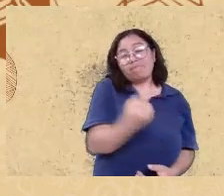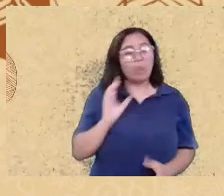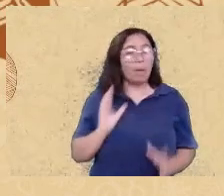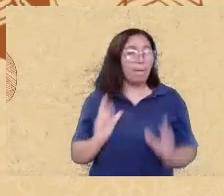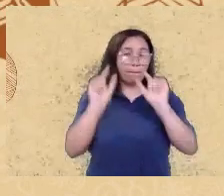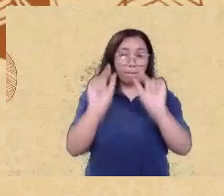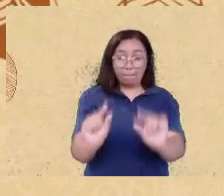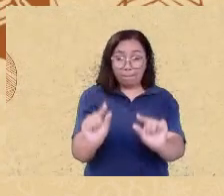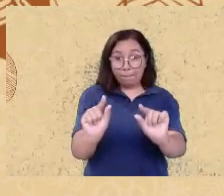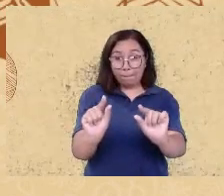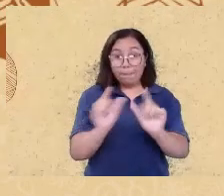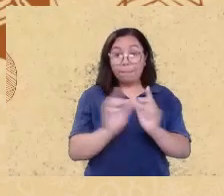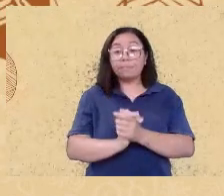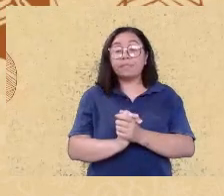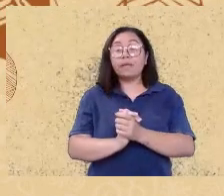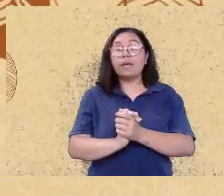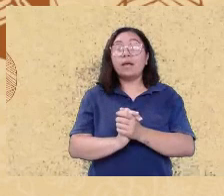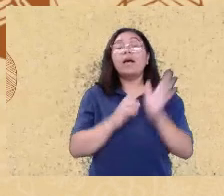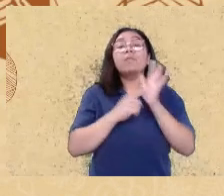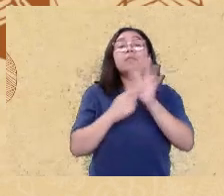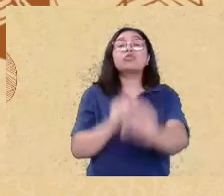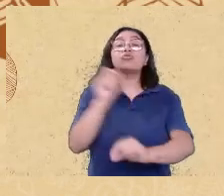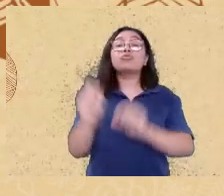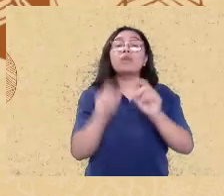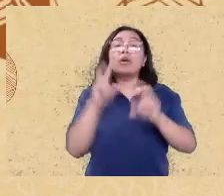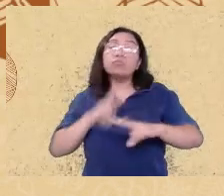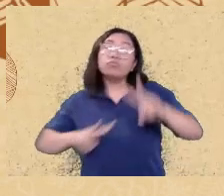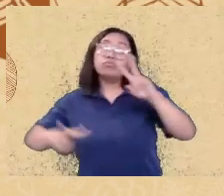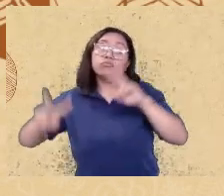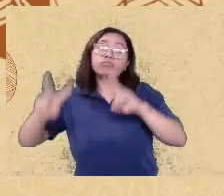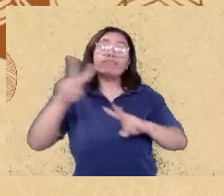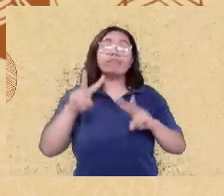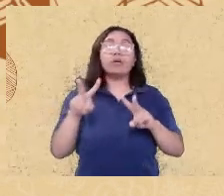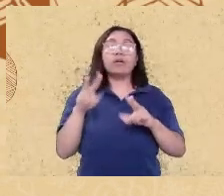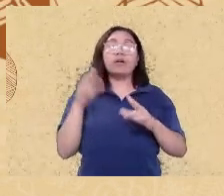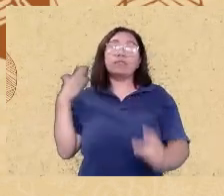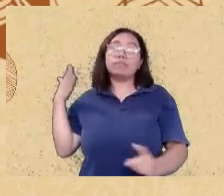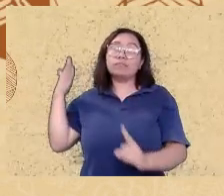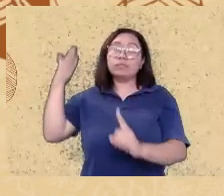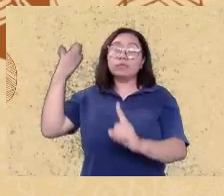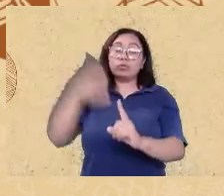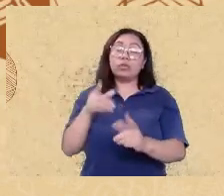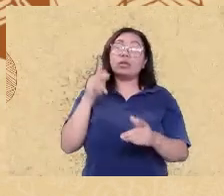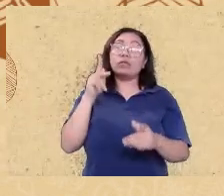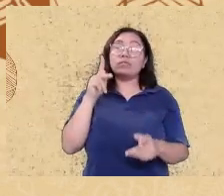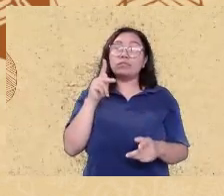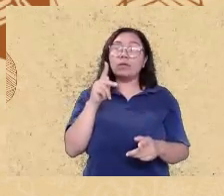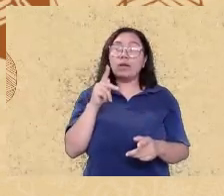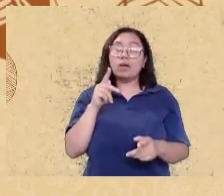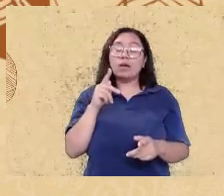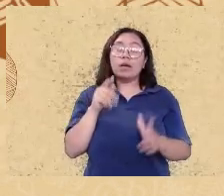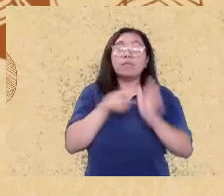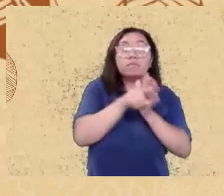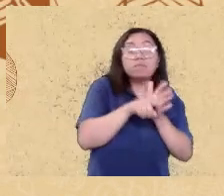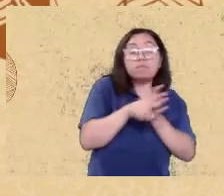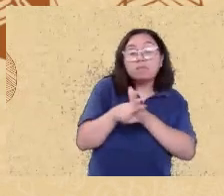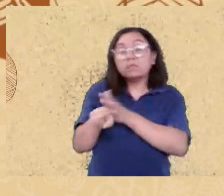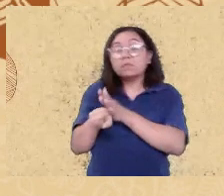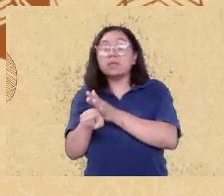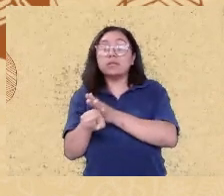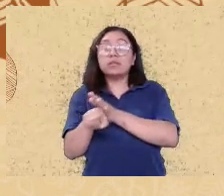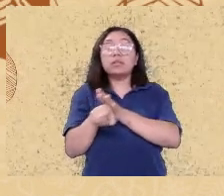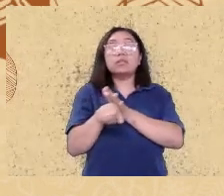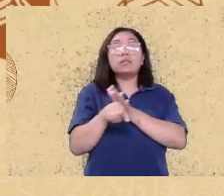isso representa um olhar direcionado à pesquisa nesse veículo de publicação